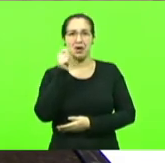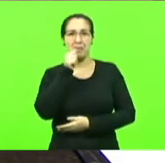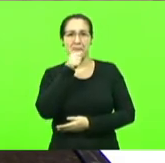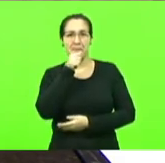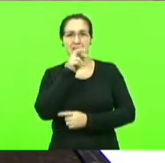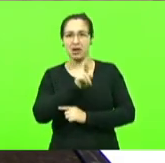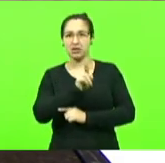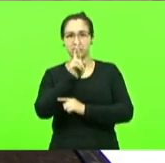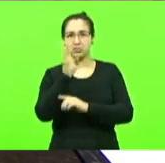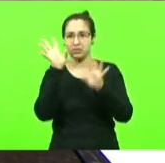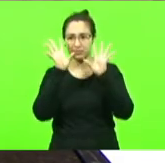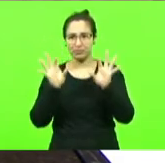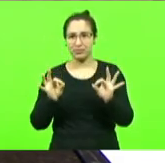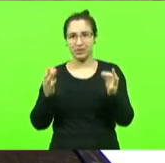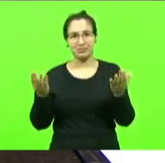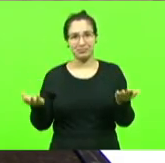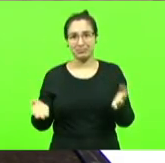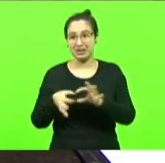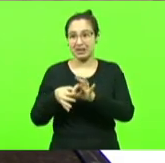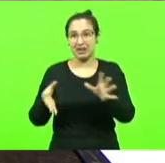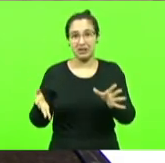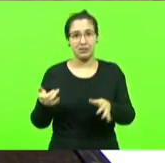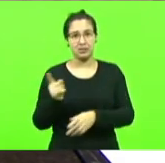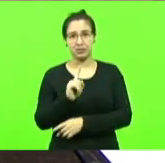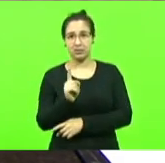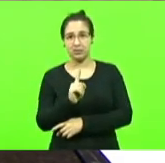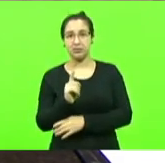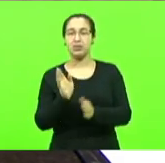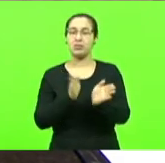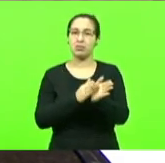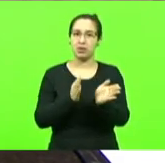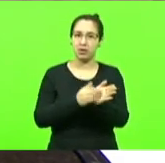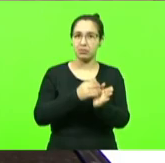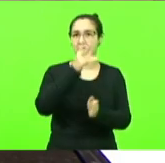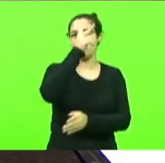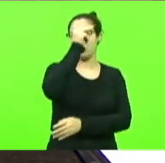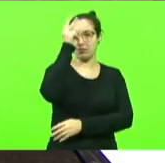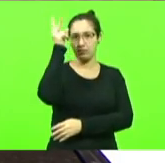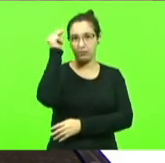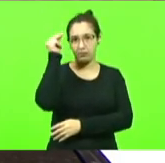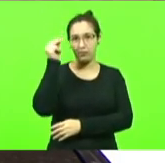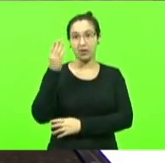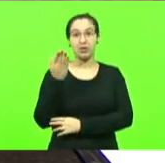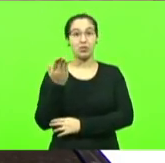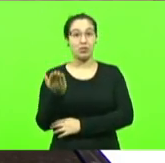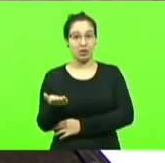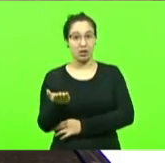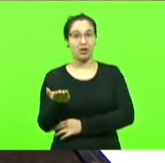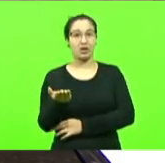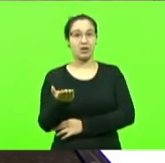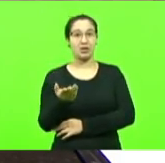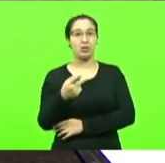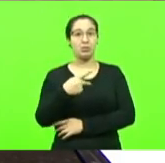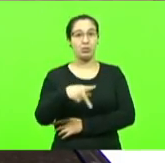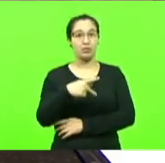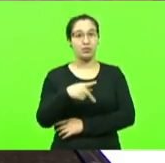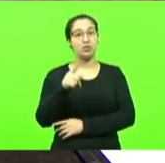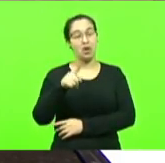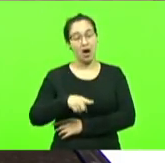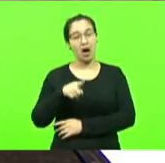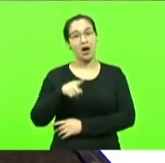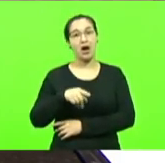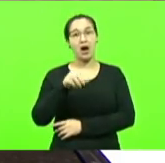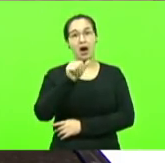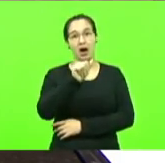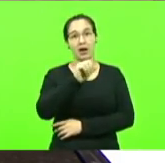prefeito Clésio Salvaro por sorte esse cara era um ACT e ele pôde ser então